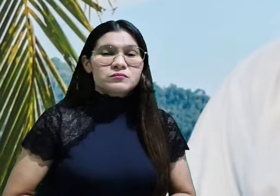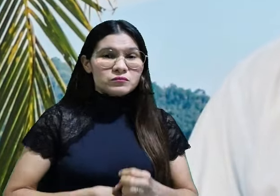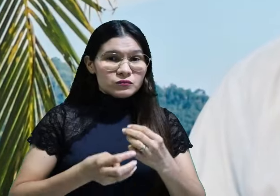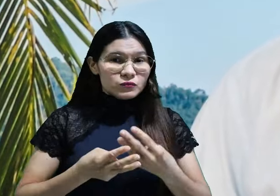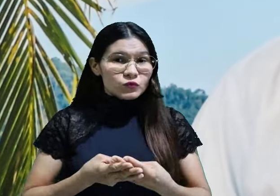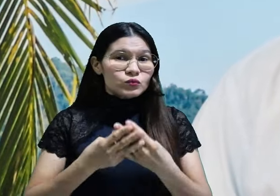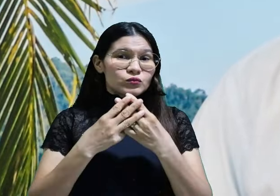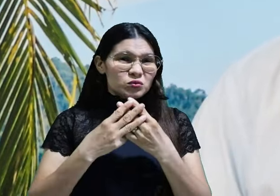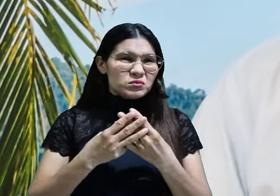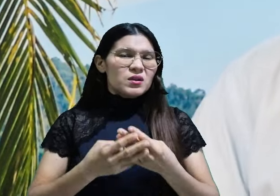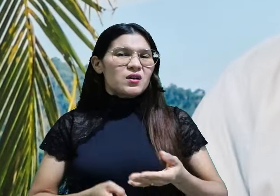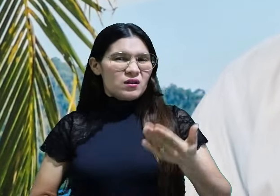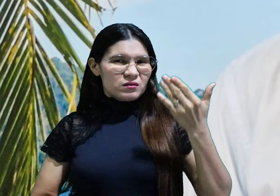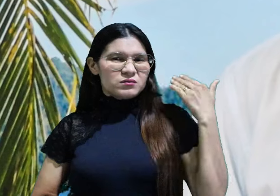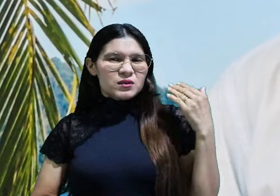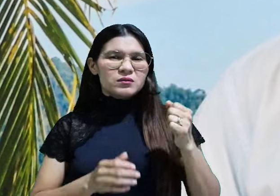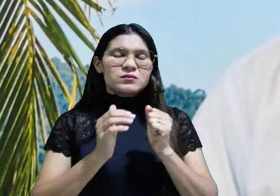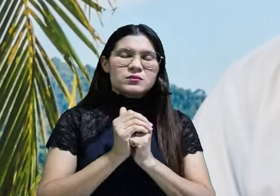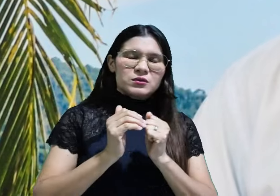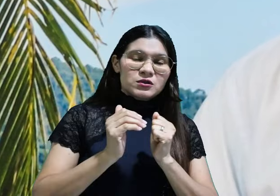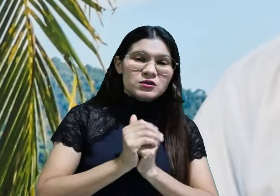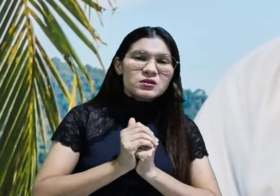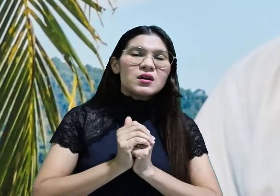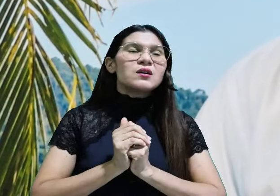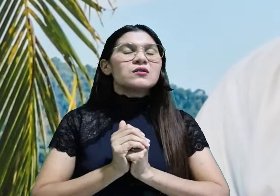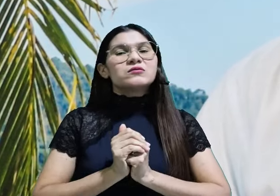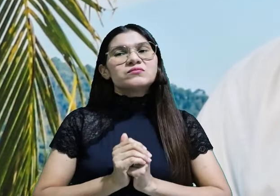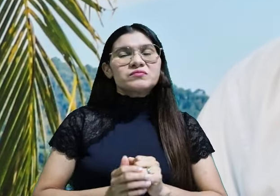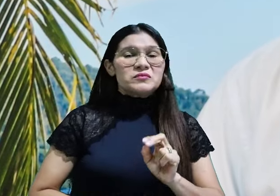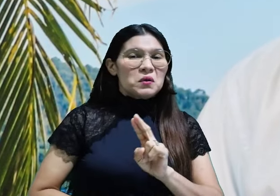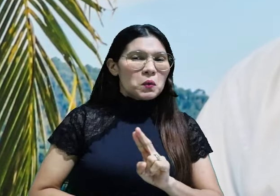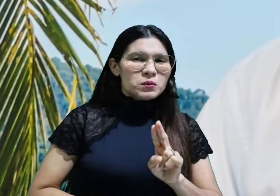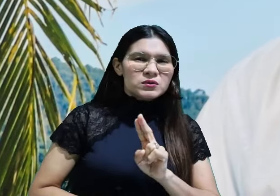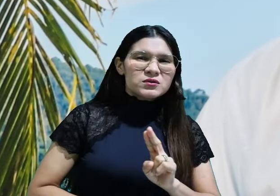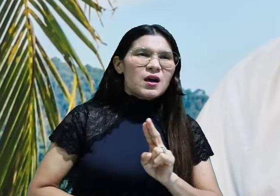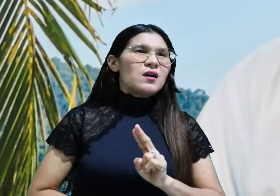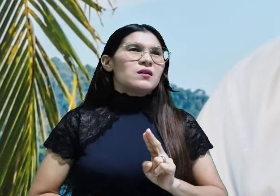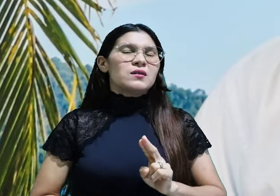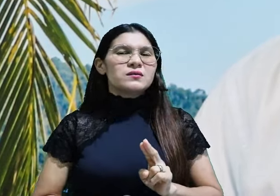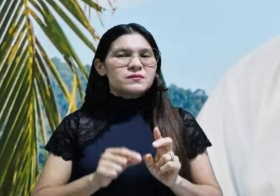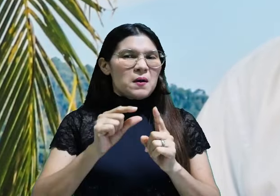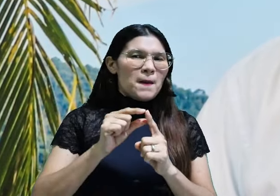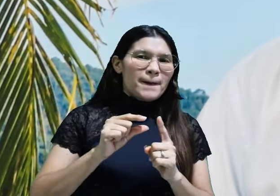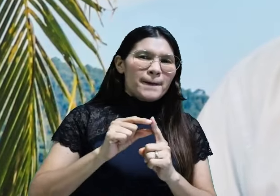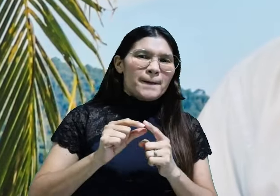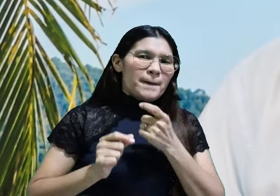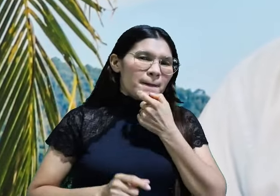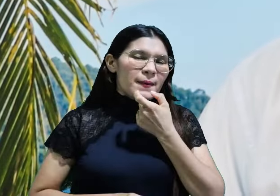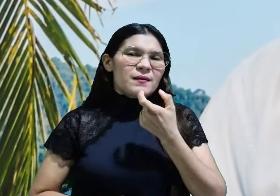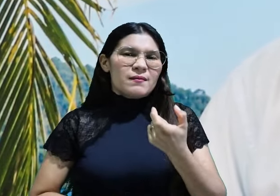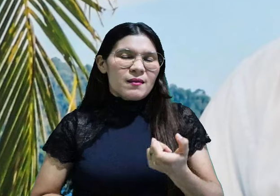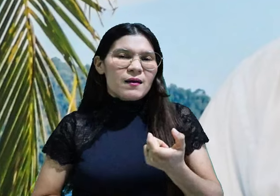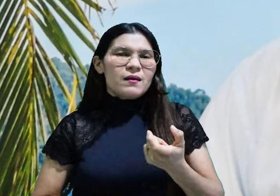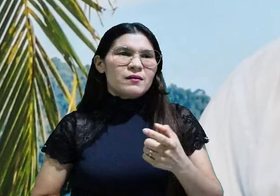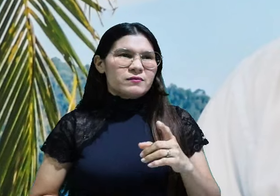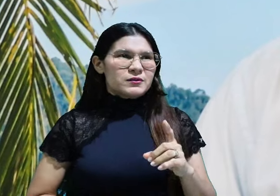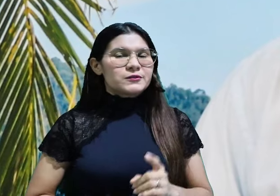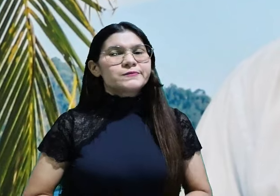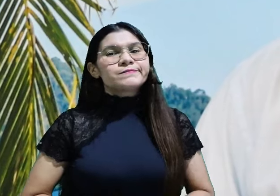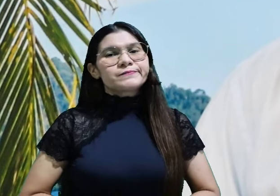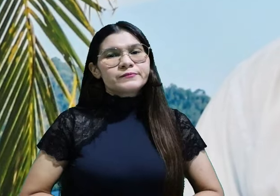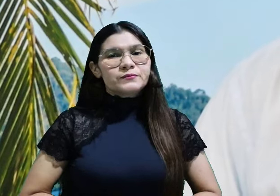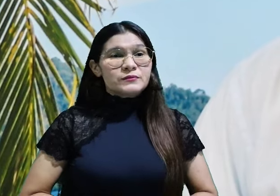orações, procuravam usar muitos adjetivos e títulos possíveis para a pessoa de Deus.